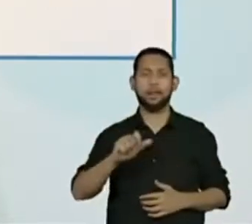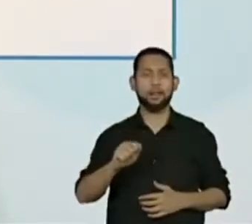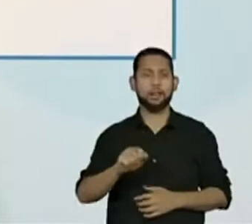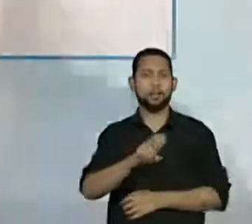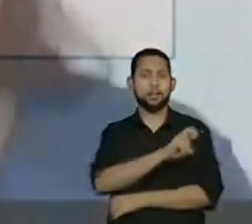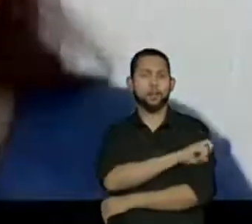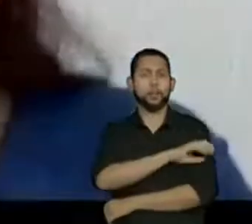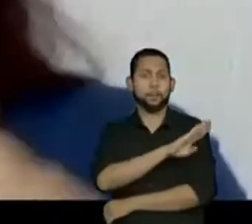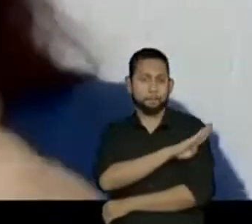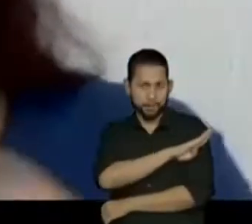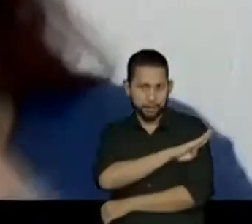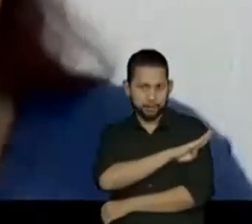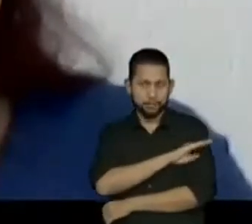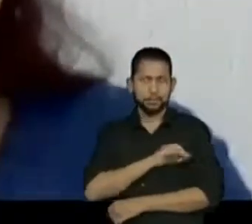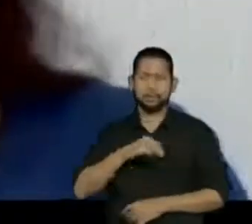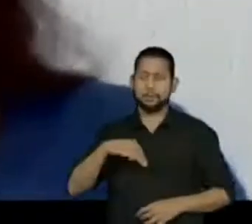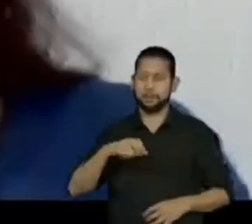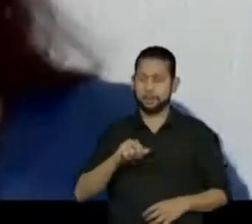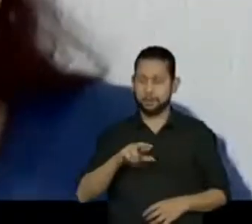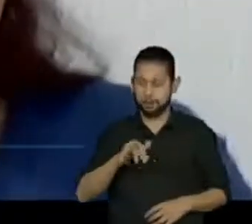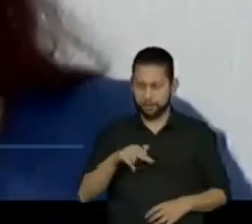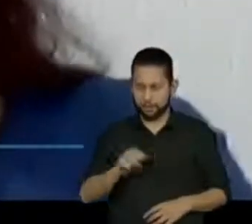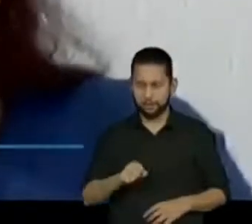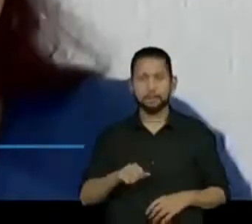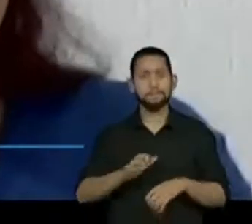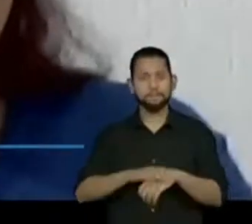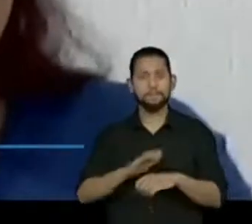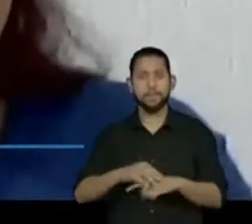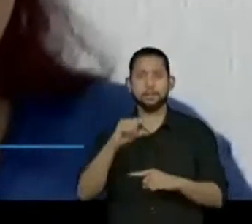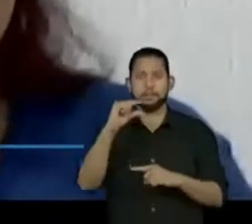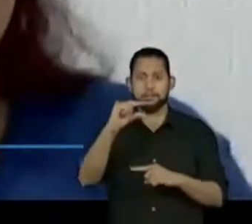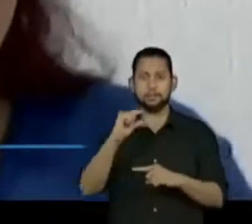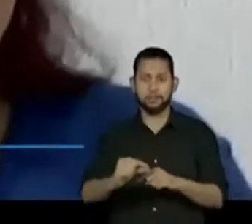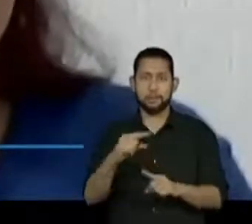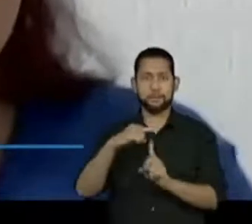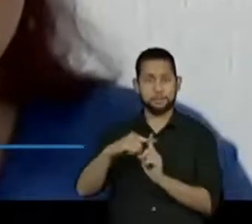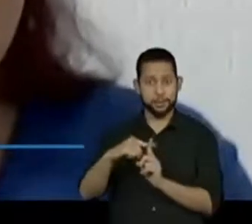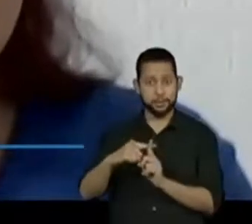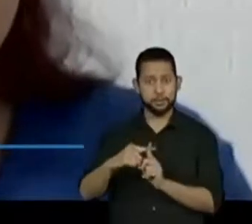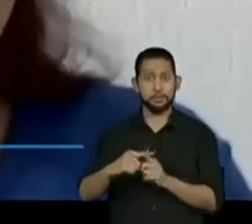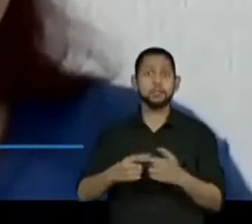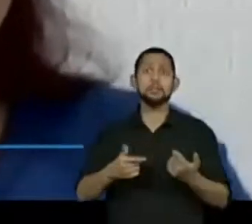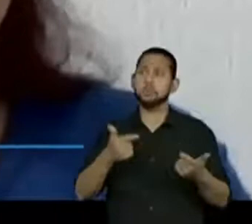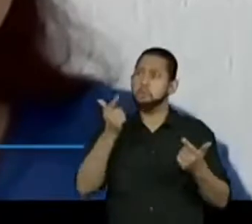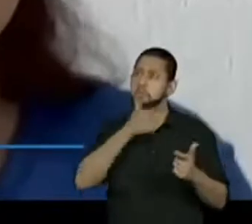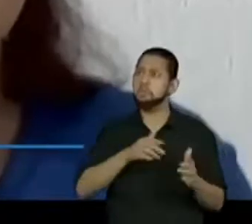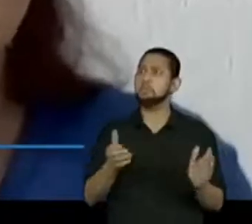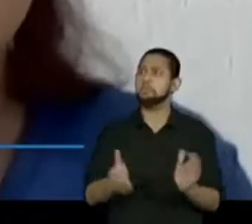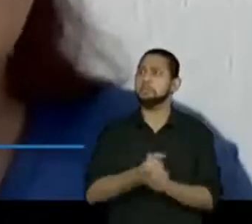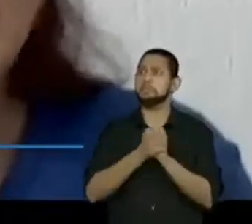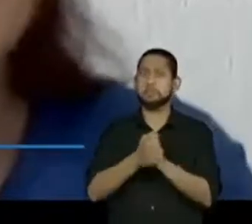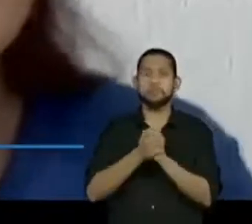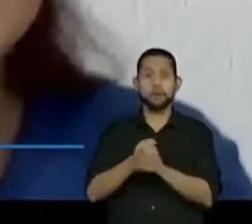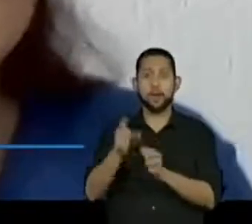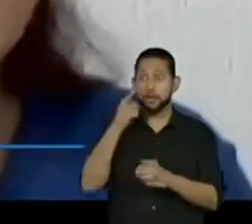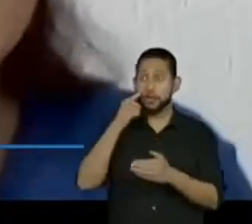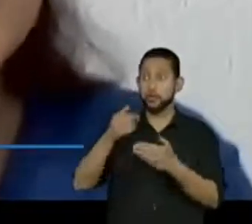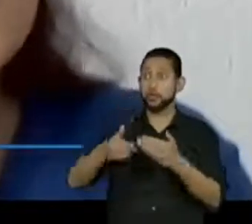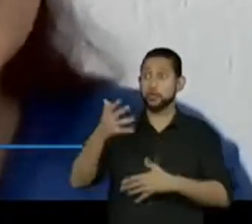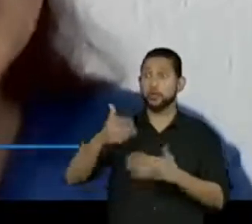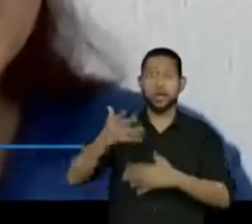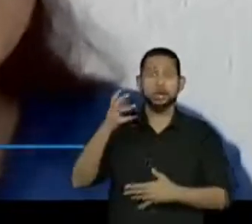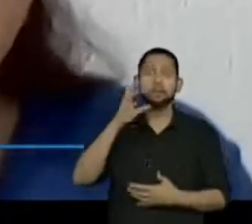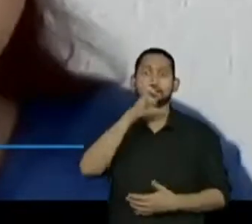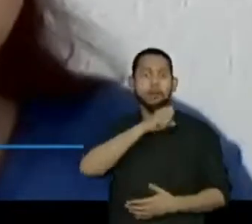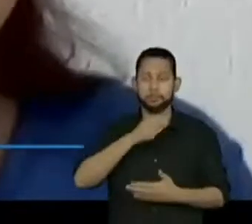para a Marina, que fez pela adição e também acertou. E todos os outros alunos que eu já estou vendo aqui no meu chat, mas é que está